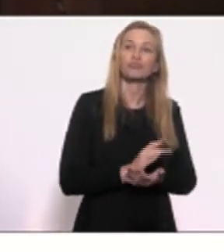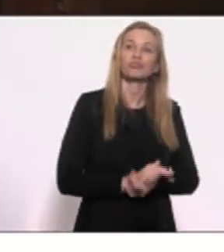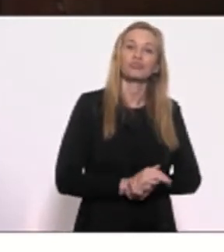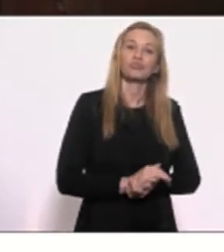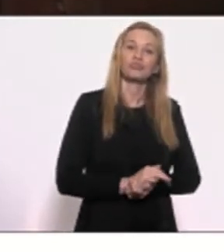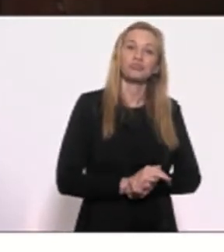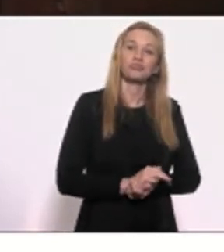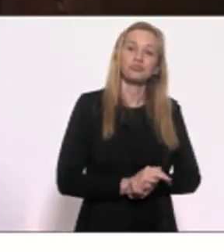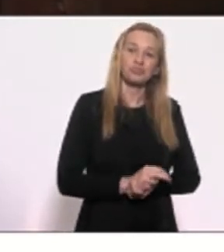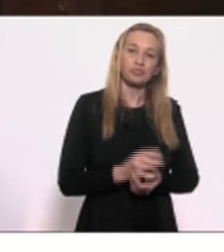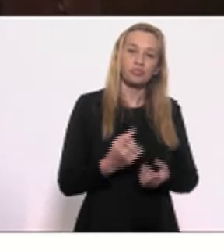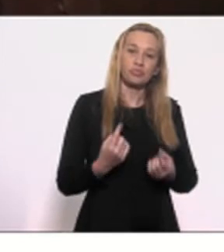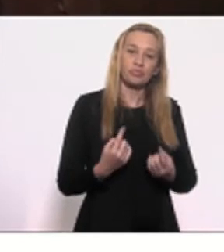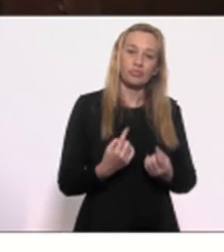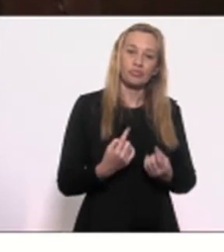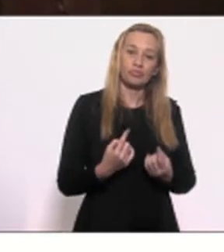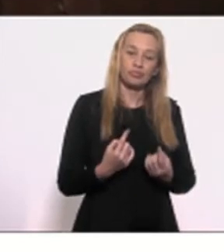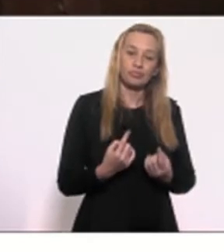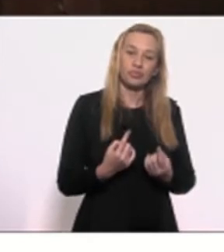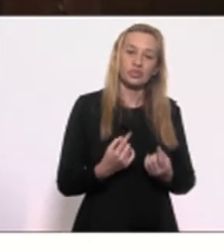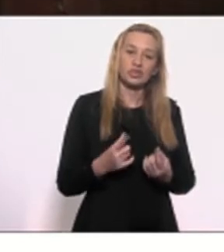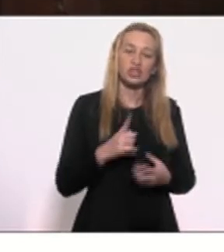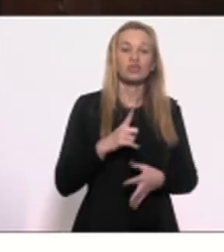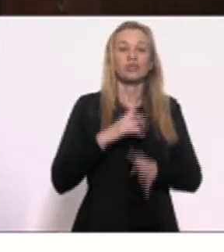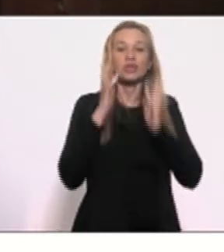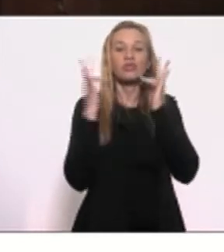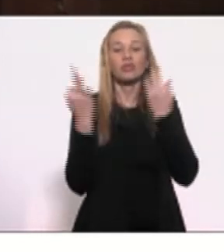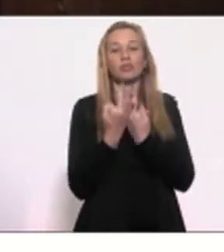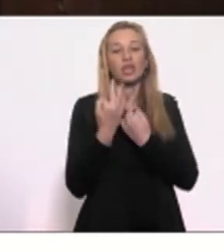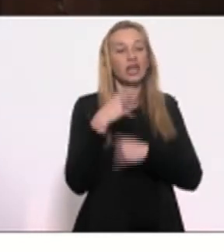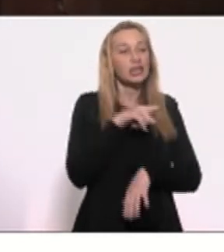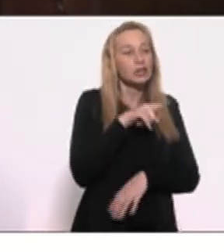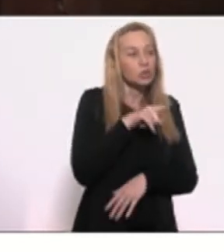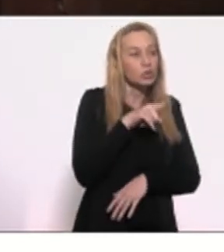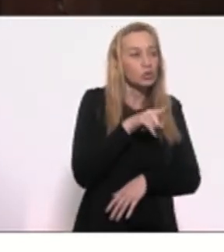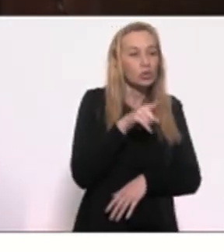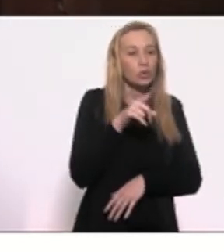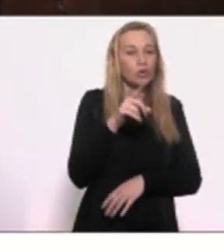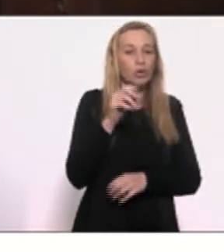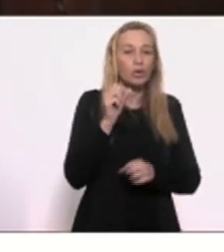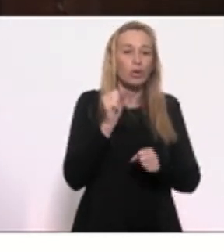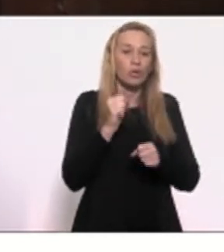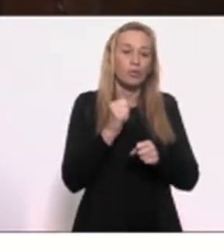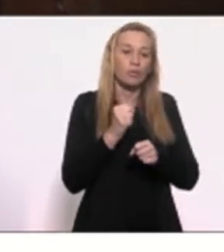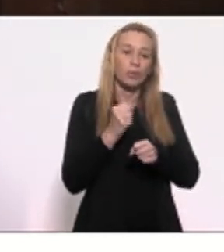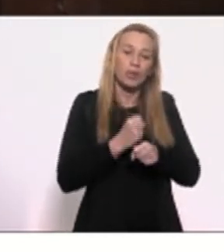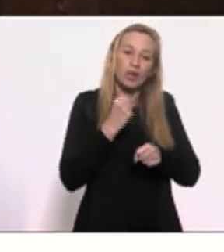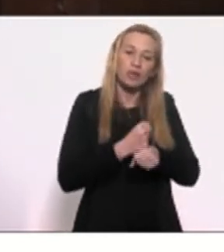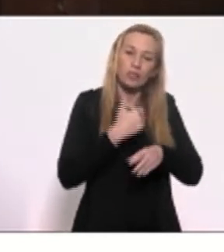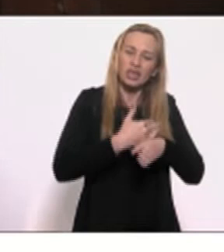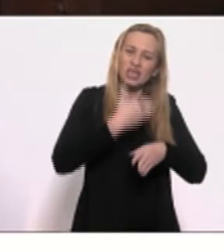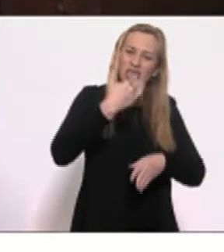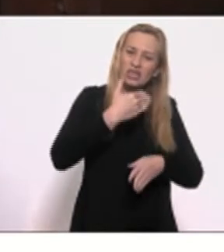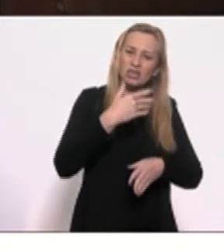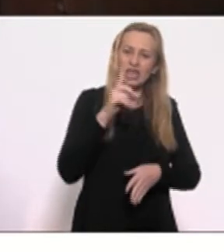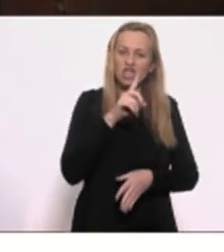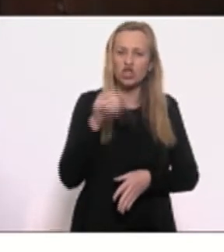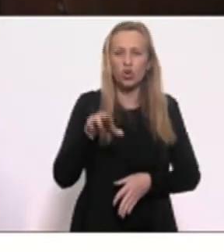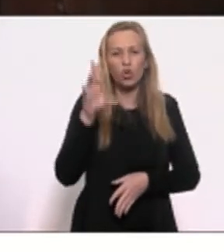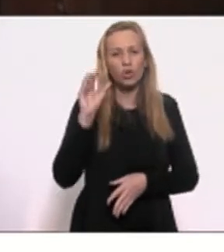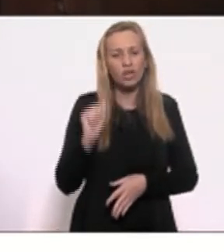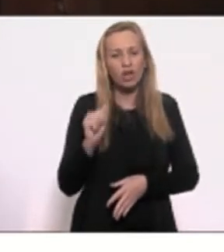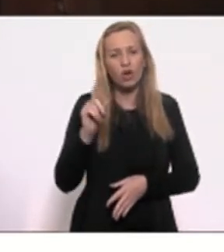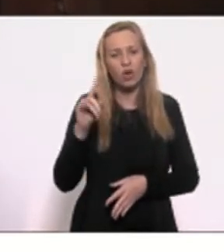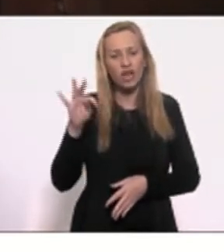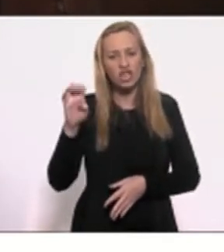em confrontos. Nós tivemos a família ali do pedreiro na Zona Oeste que ela